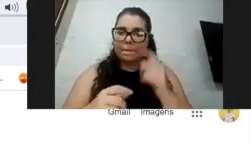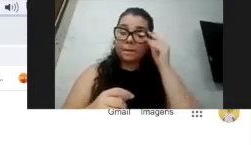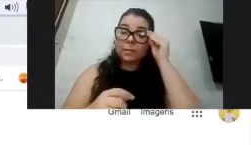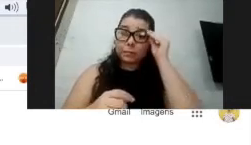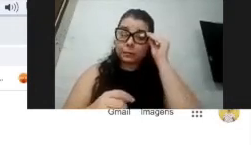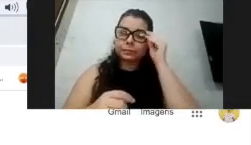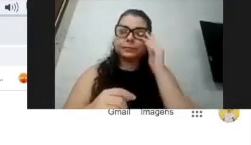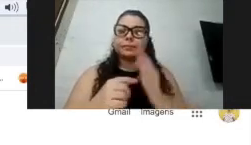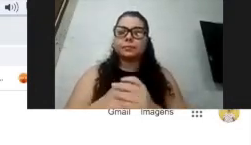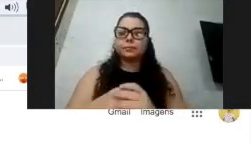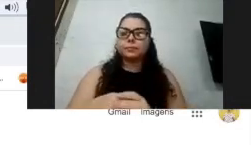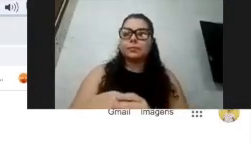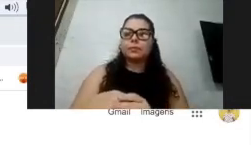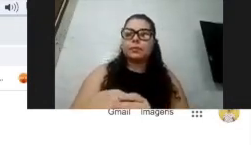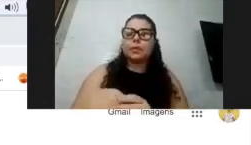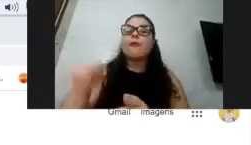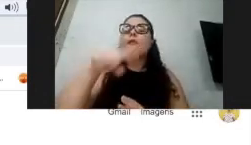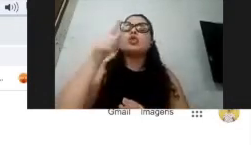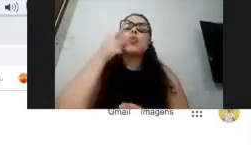Vocês já estão vendo a minha tela?